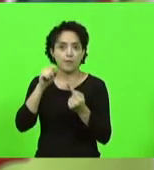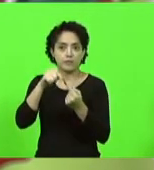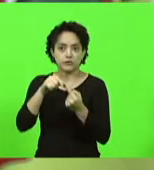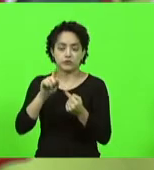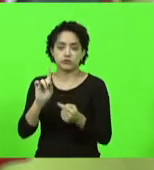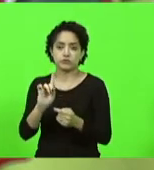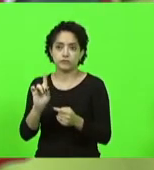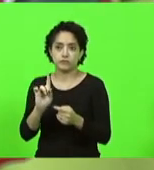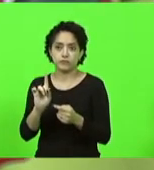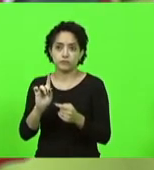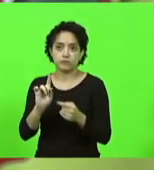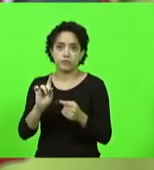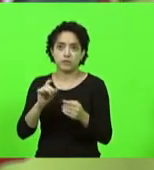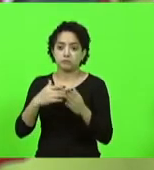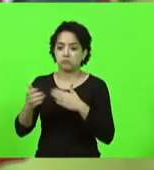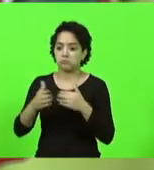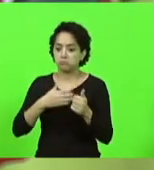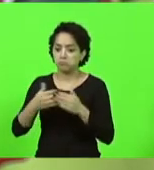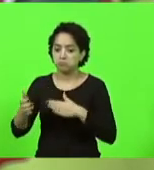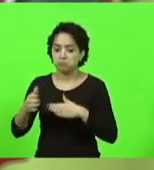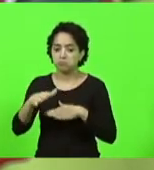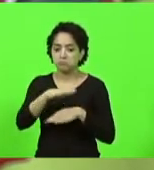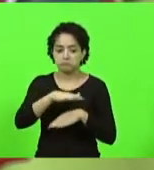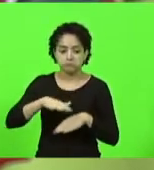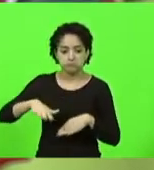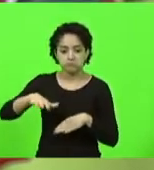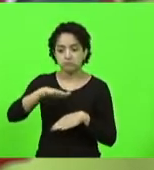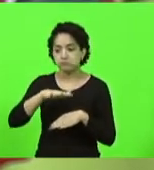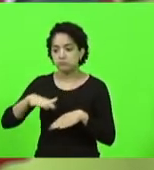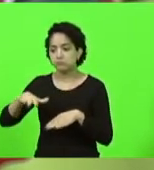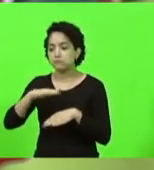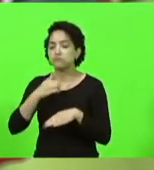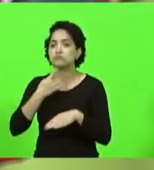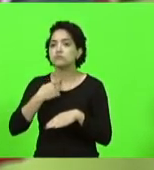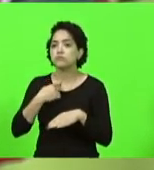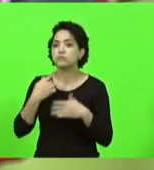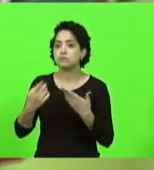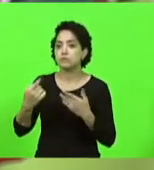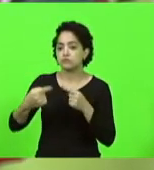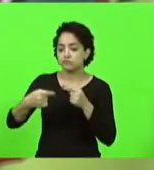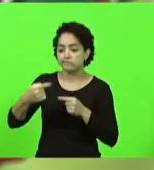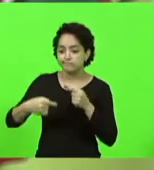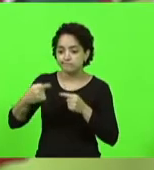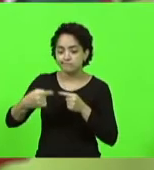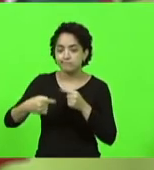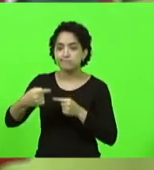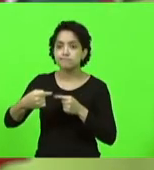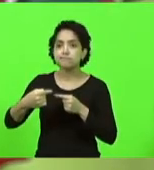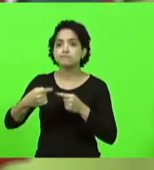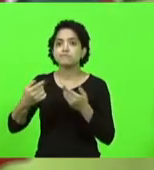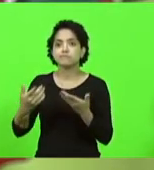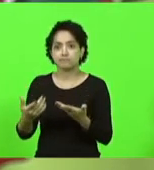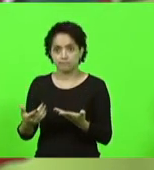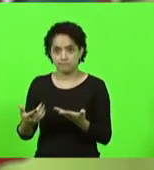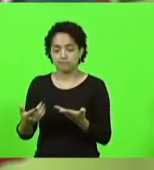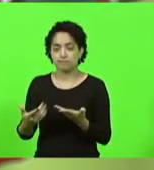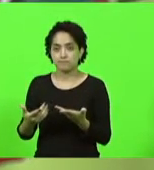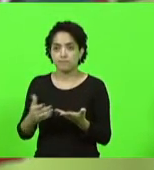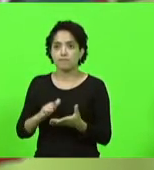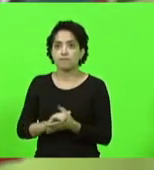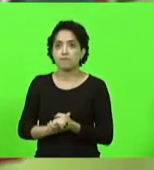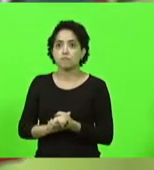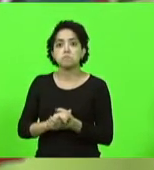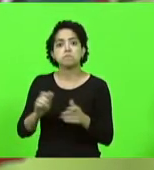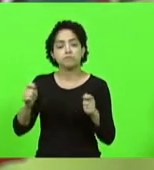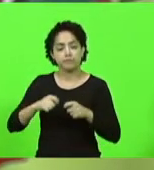Municípios independente de região e de vontade política estão elegíveis para acessar estes